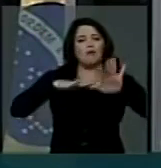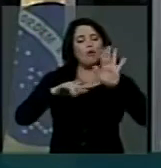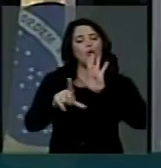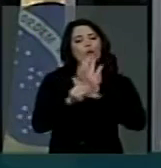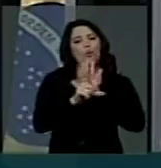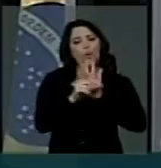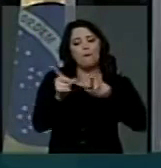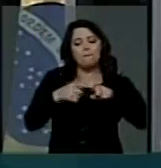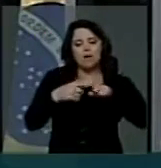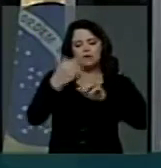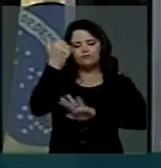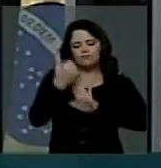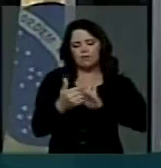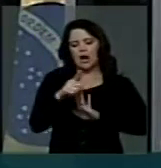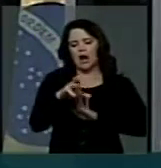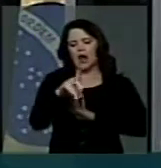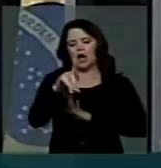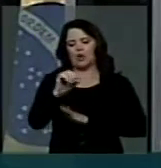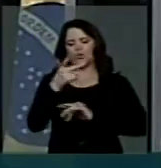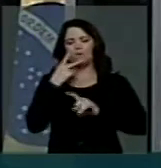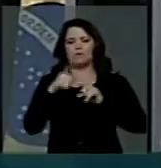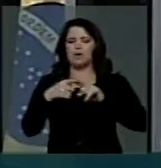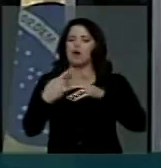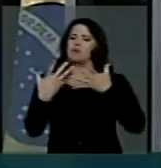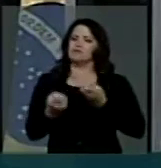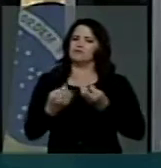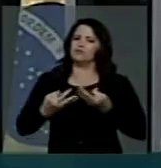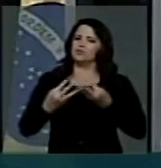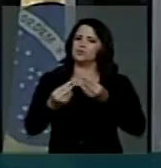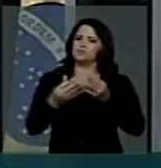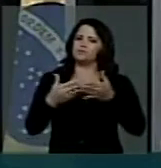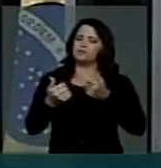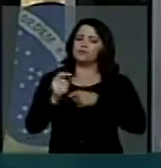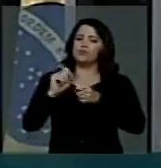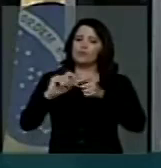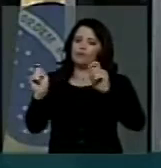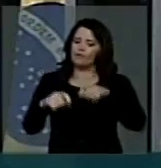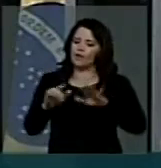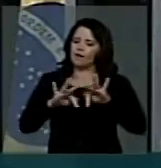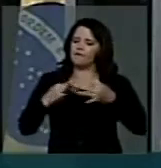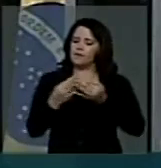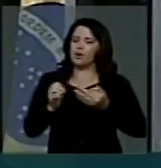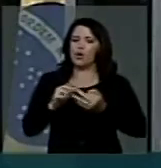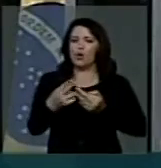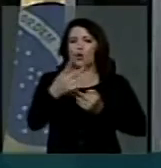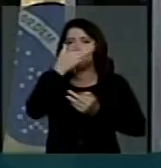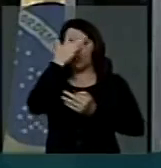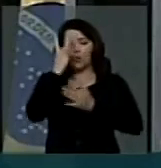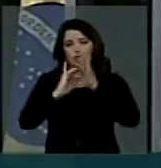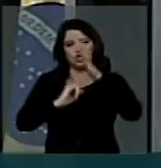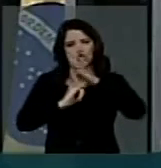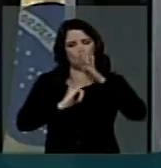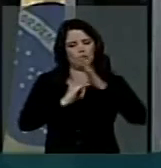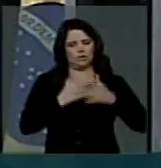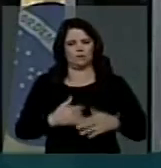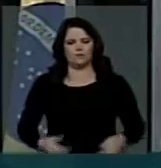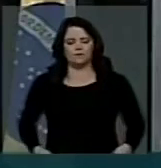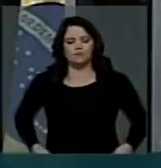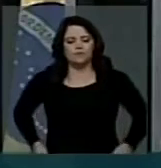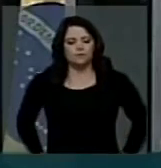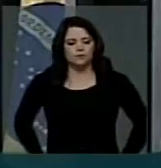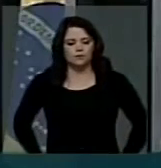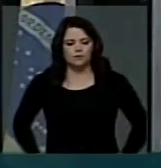corroborando a solicitação, que pode ser feita pela família ou por uma instituição. Na